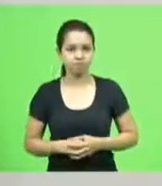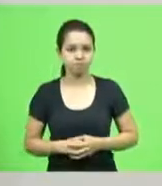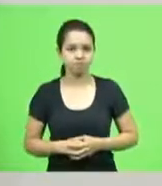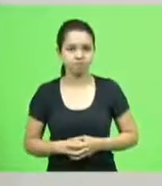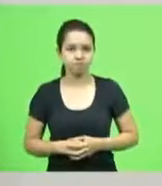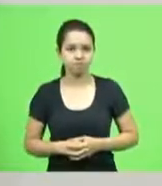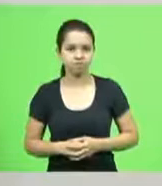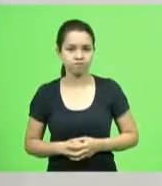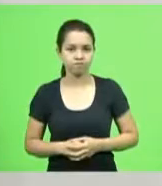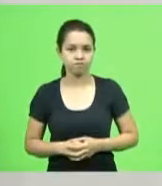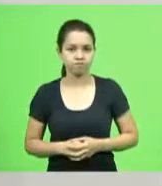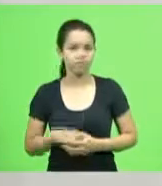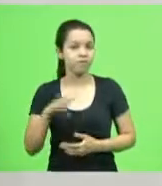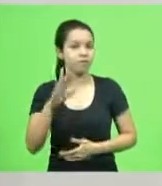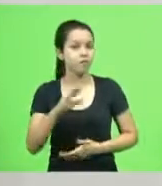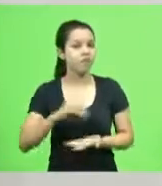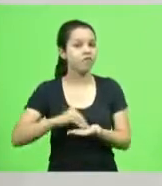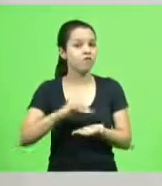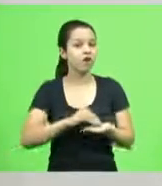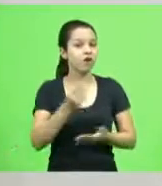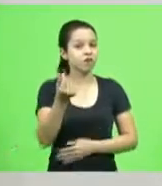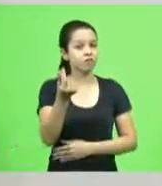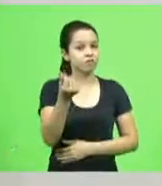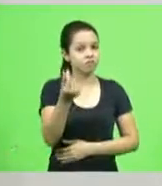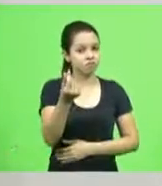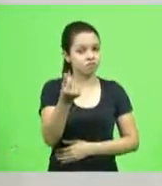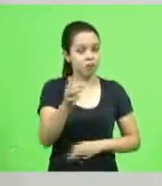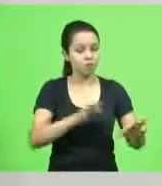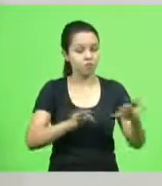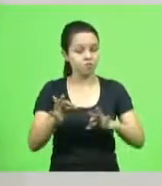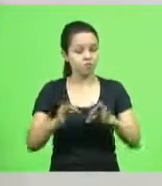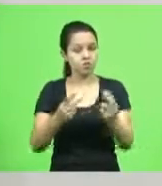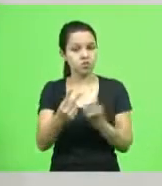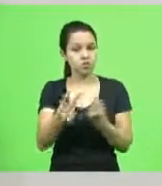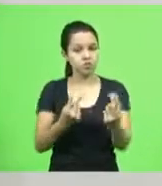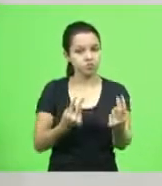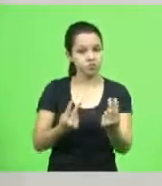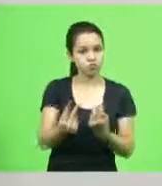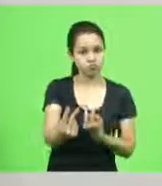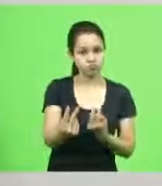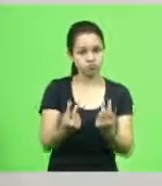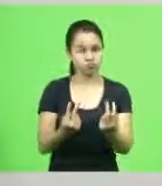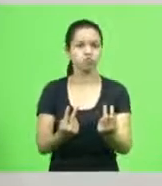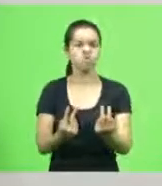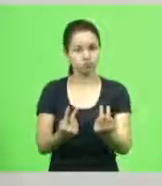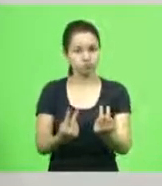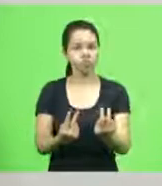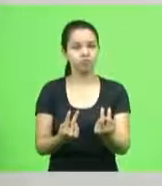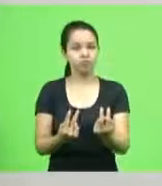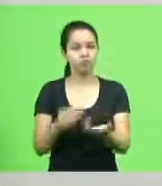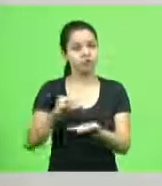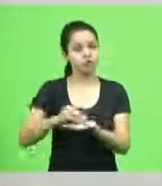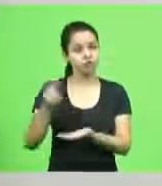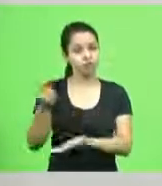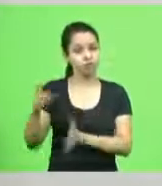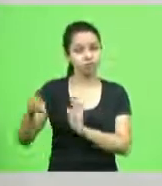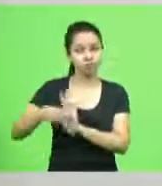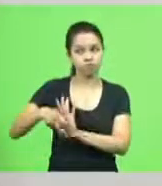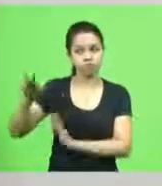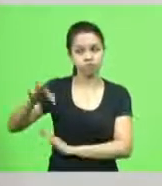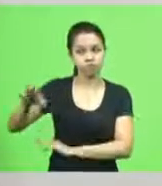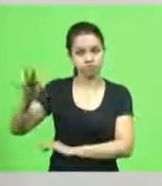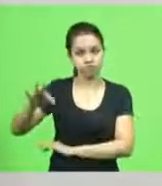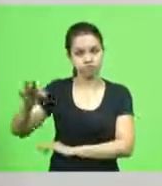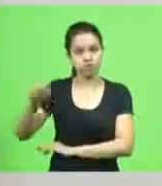falta recursos para fazer a segunda pista do aeroporto de navegantes falta recursos federal então se o governo quer